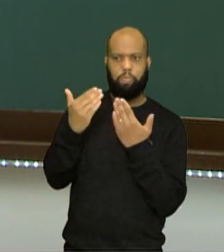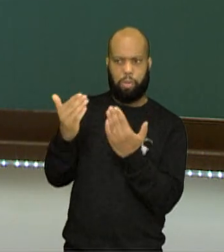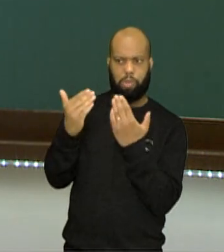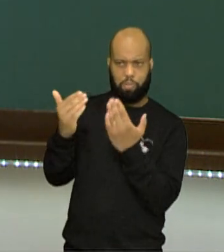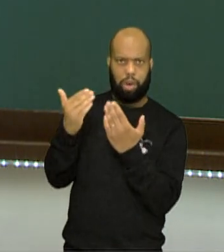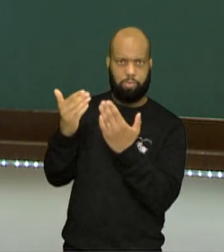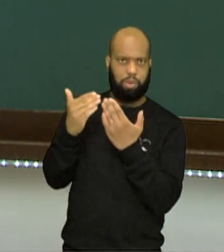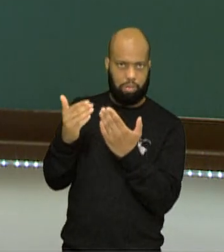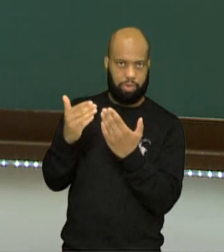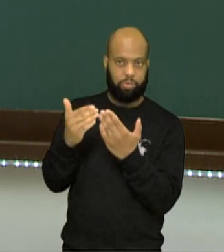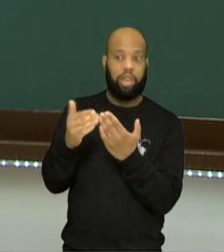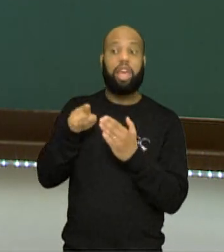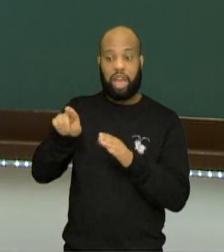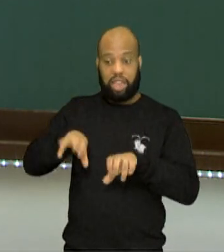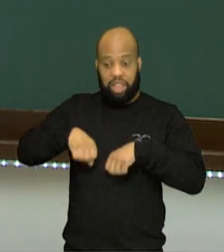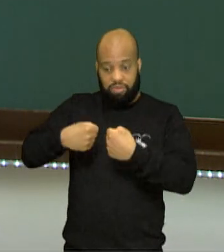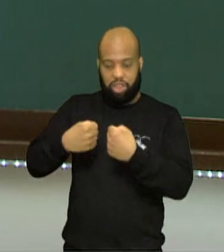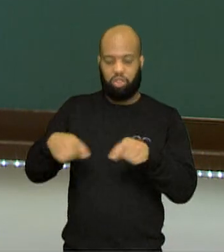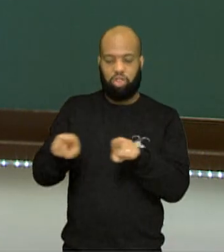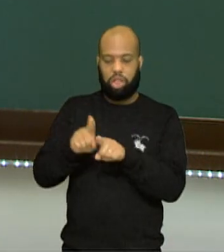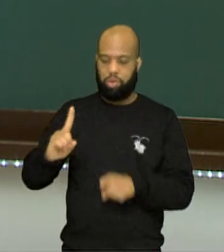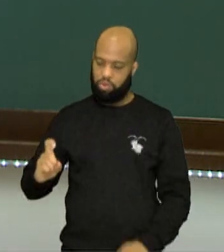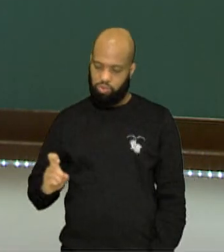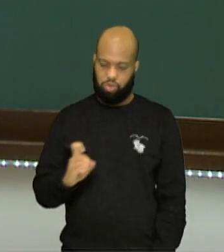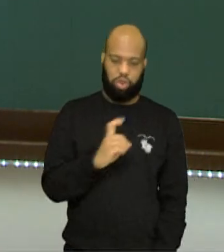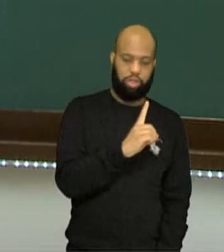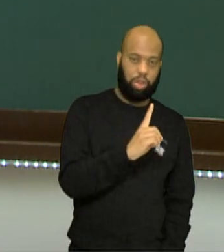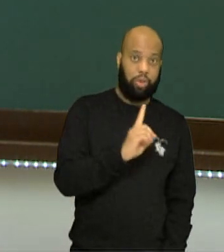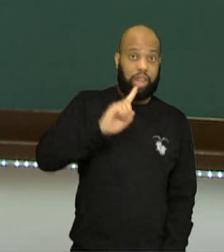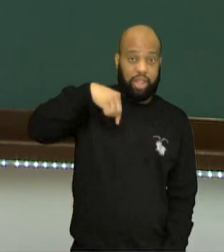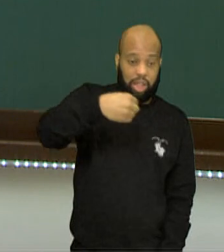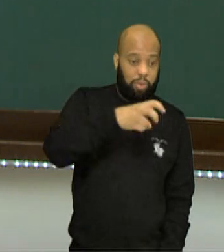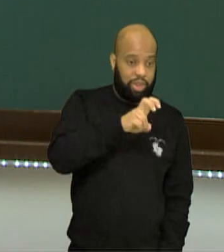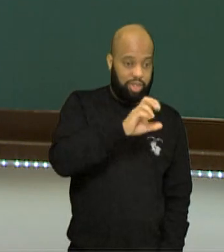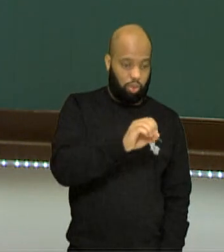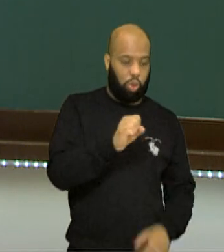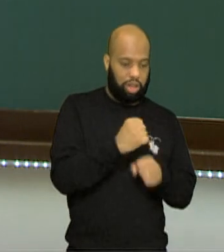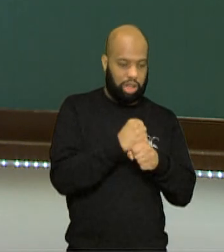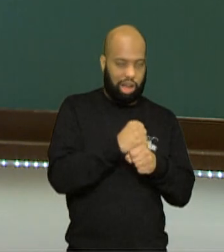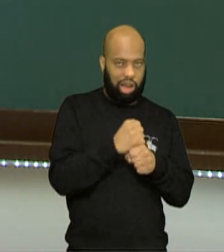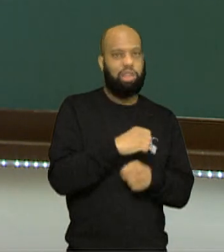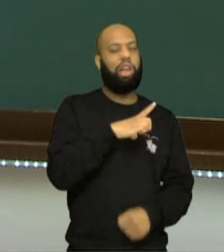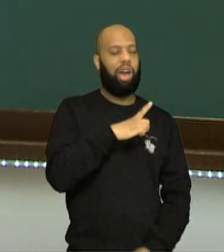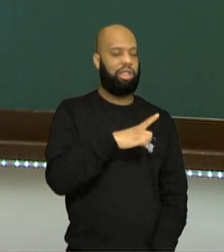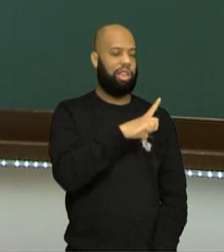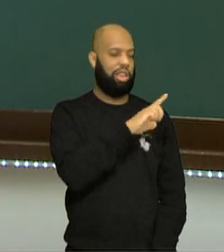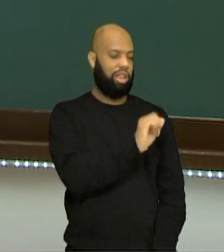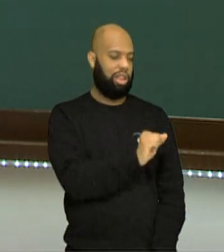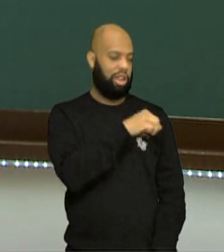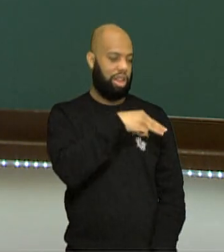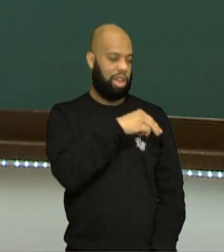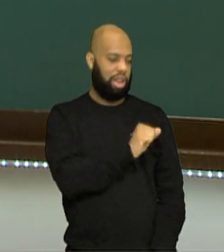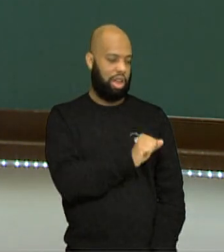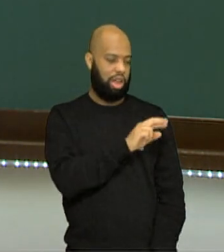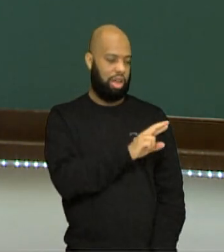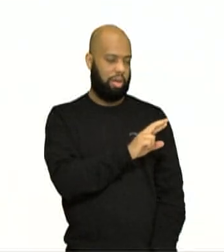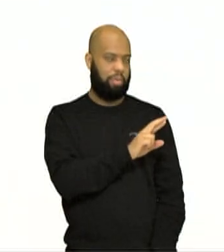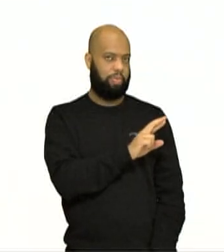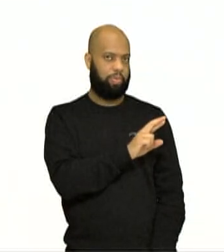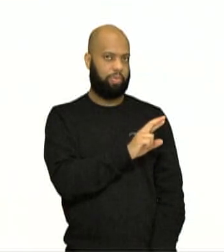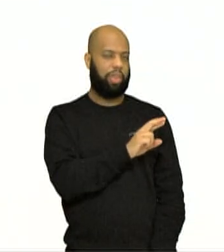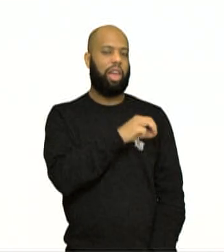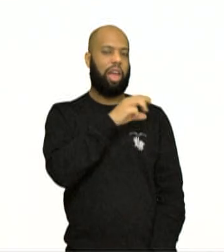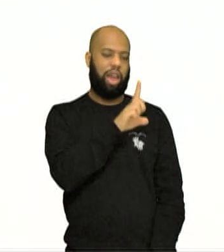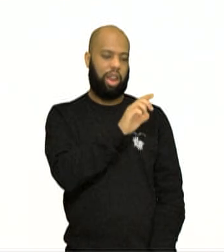evolução. Mas, 50 anos depois dele é que vem o Lamarque, o Jean-Baptiste Lamarque,